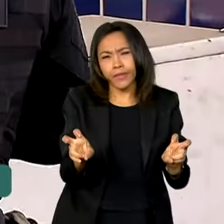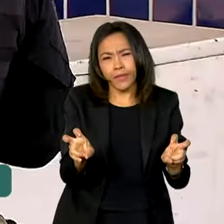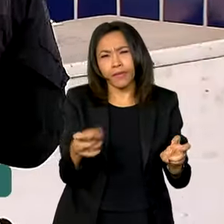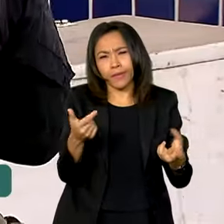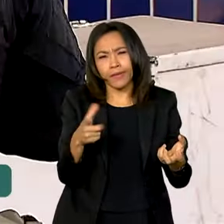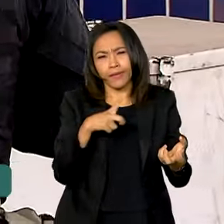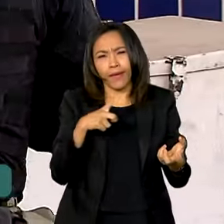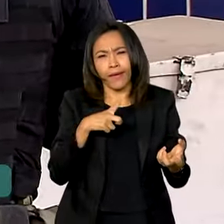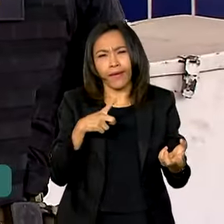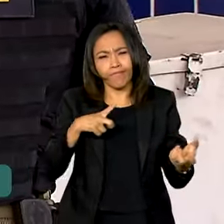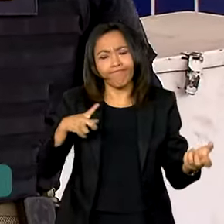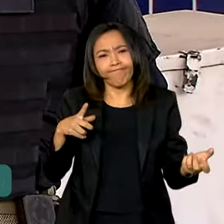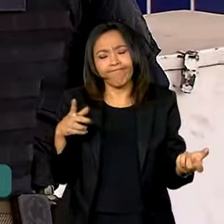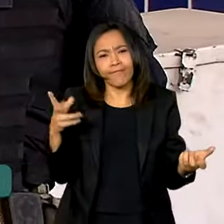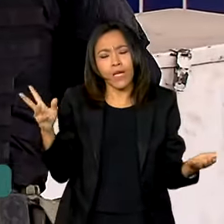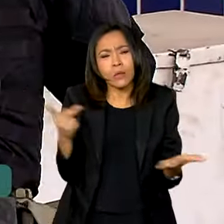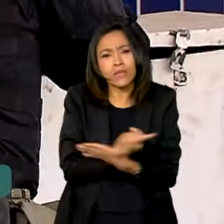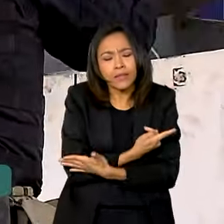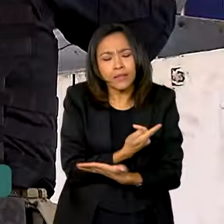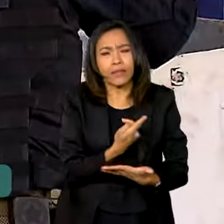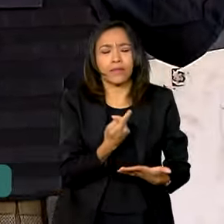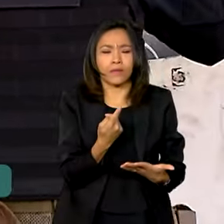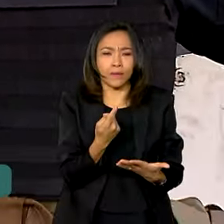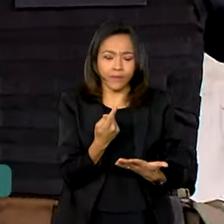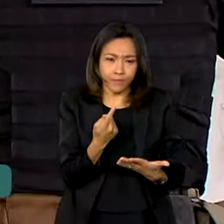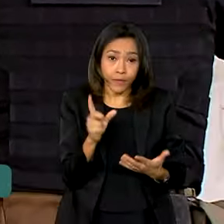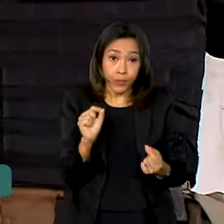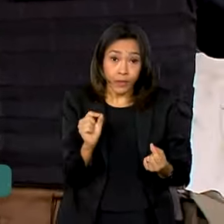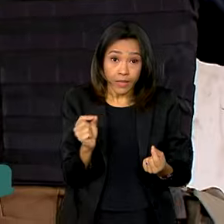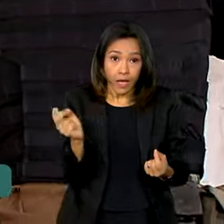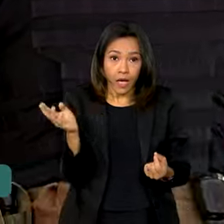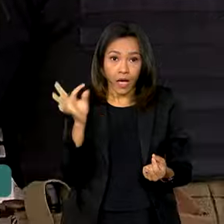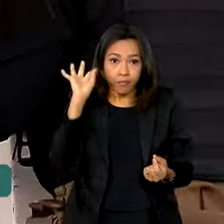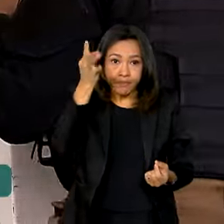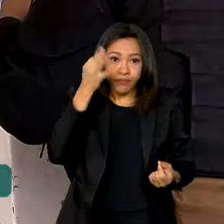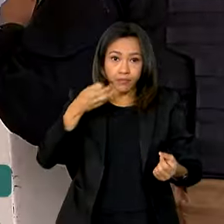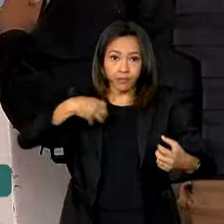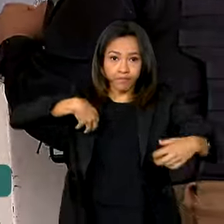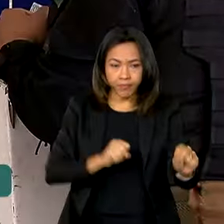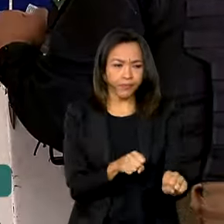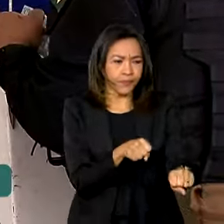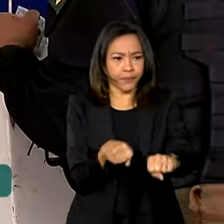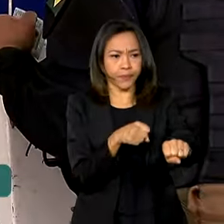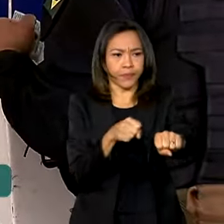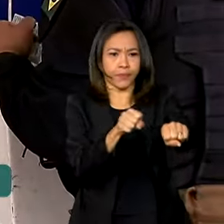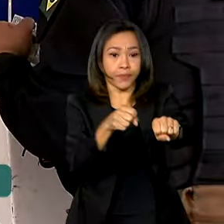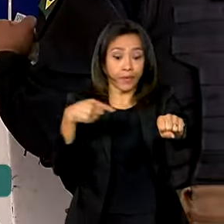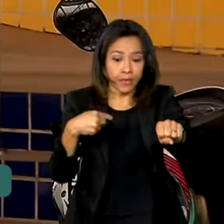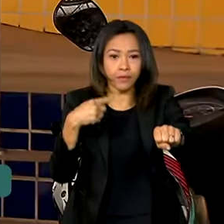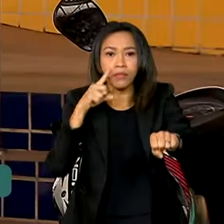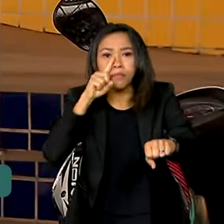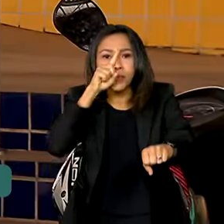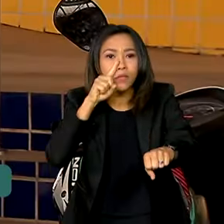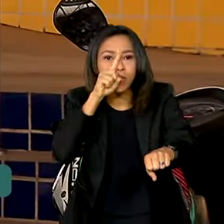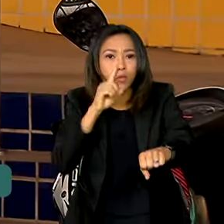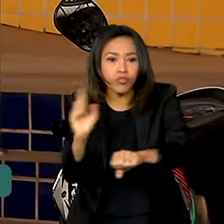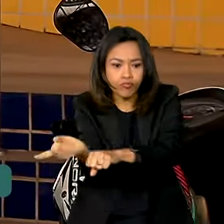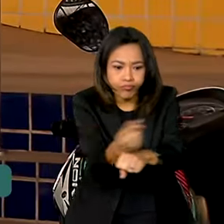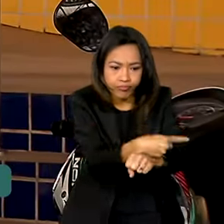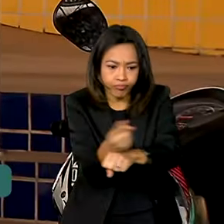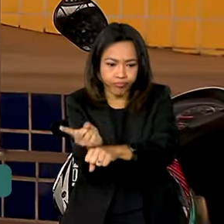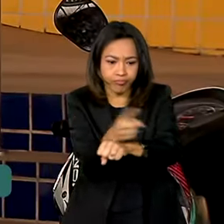gerado uma situação muito com relação à entrega rápida, ou seja, um fator de risco que é a velocidade.